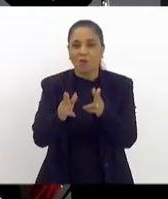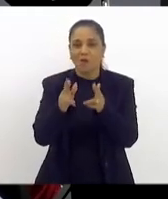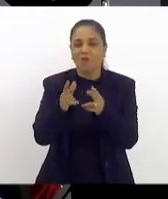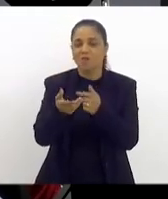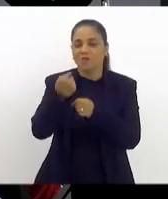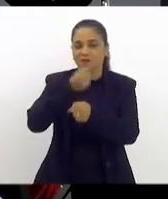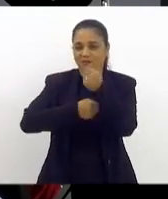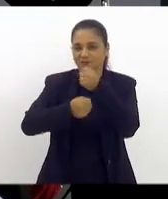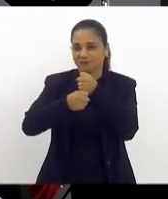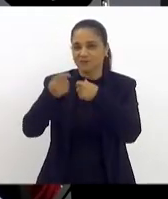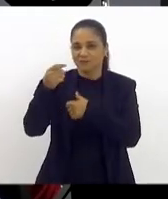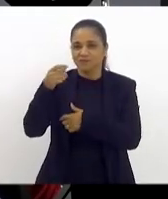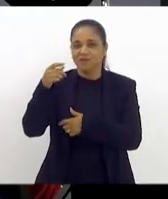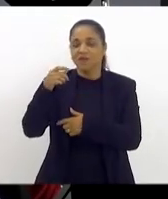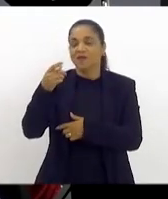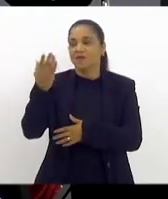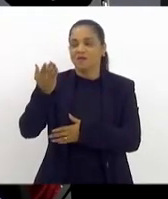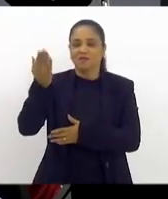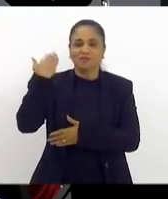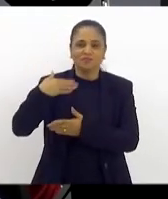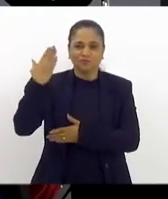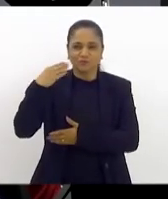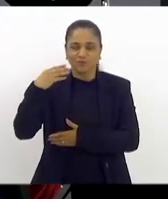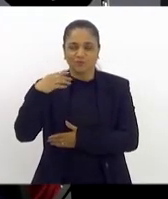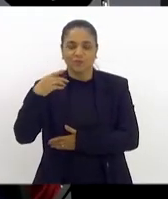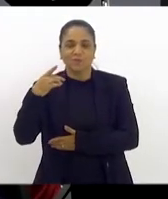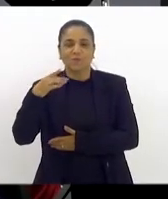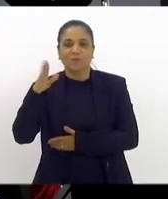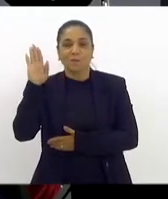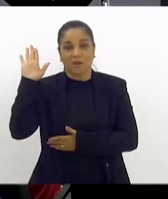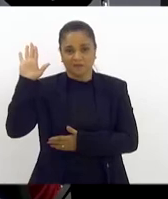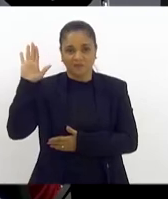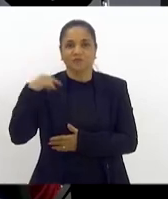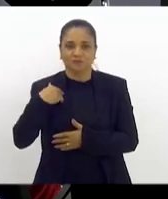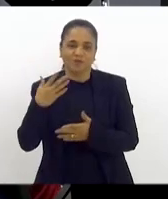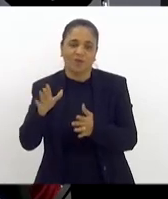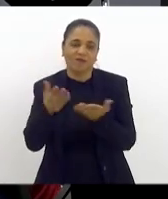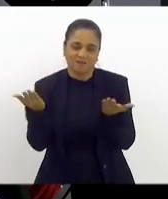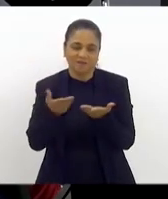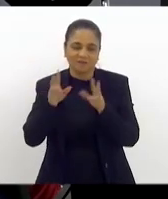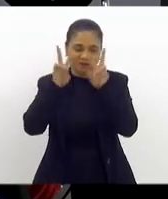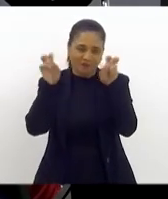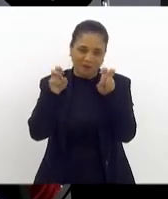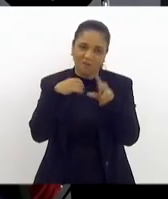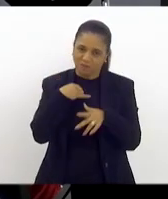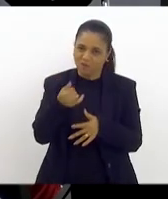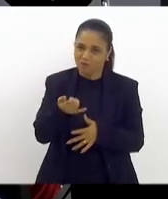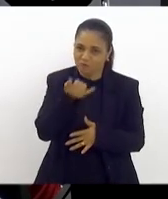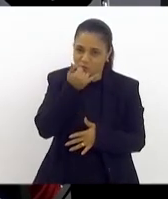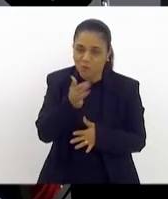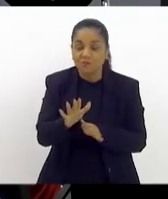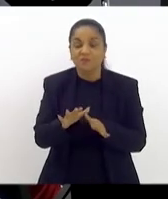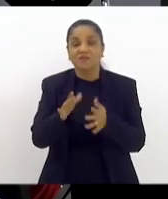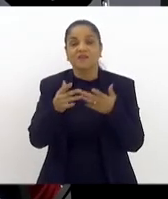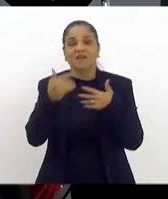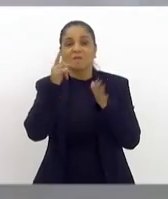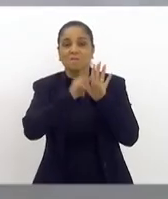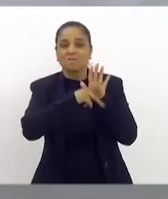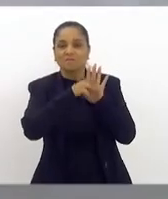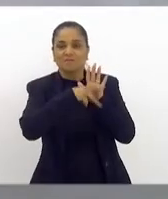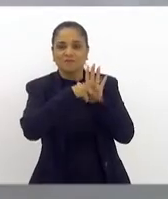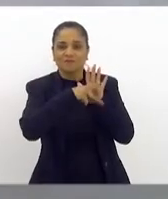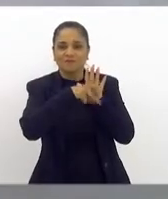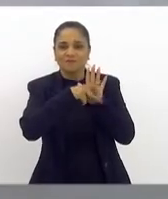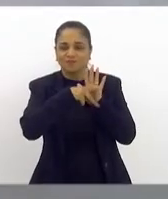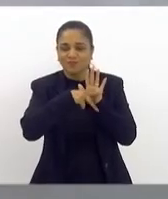PCDs, Praia para Todos, porque o meu filho, o doutor Renato, faz parte desse projeto aqui no Rio de Janeiro, o que vem